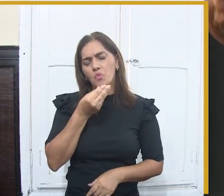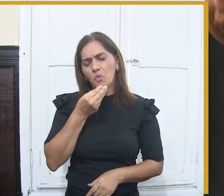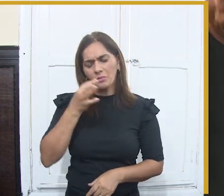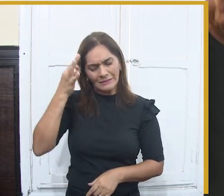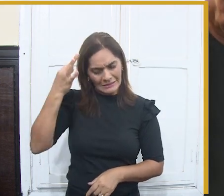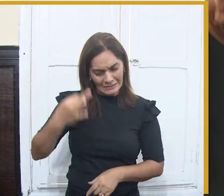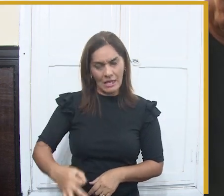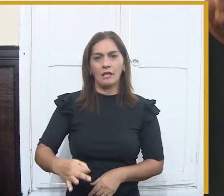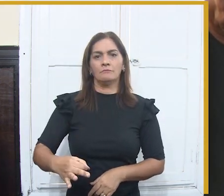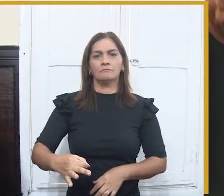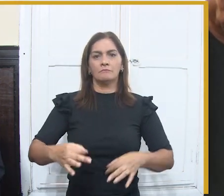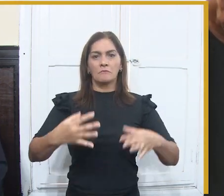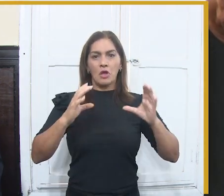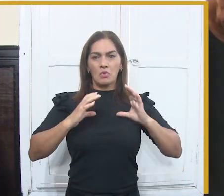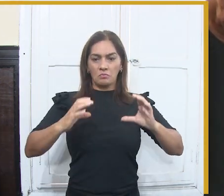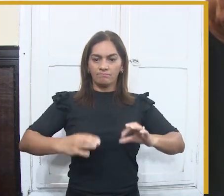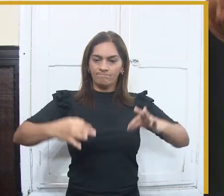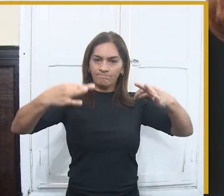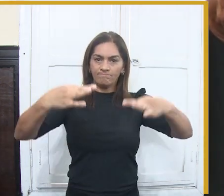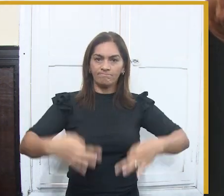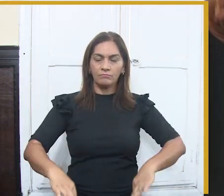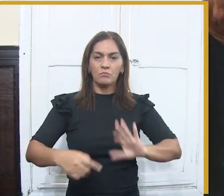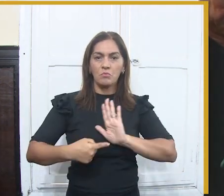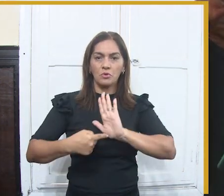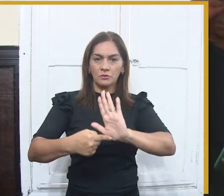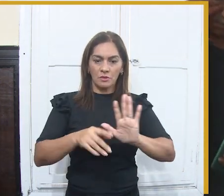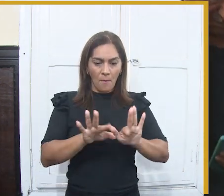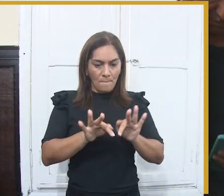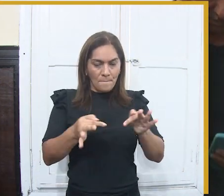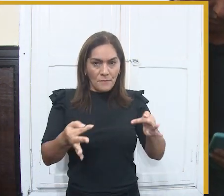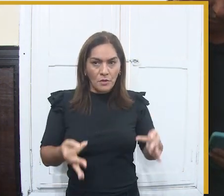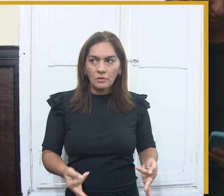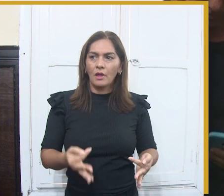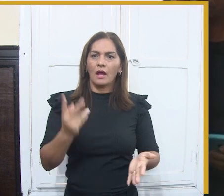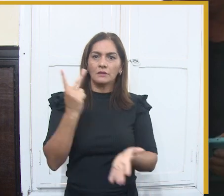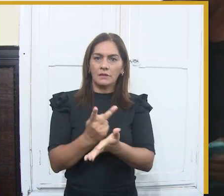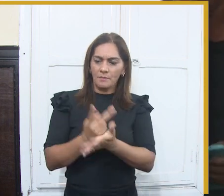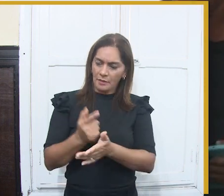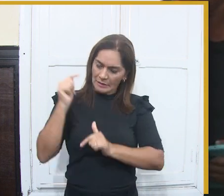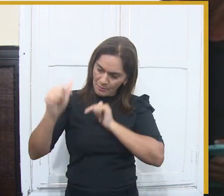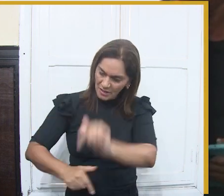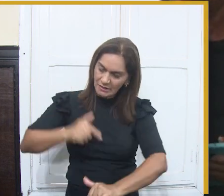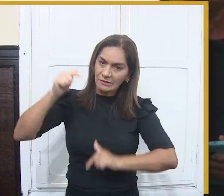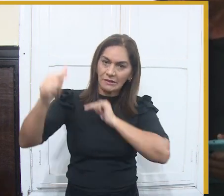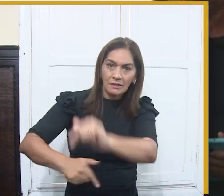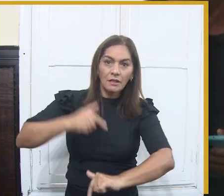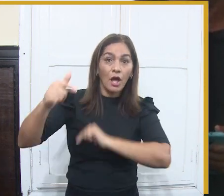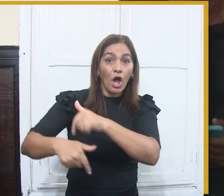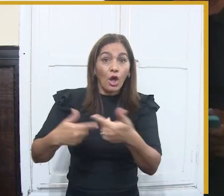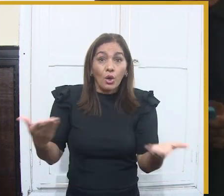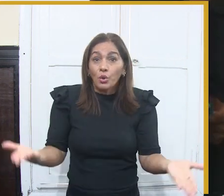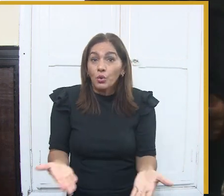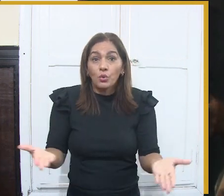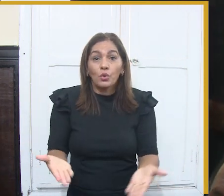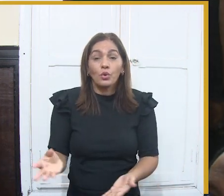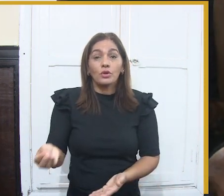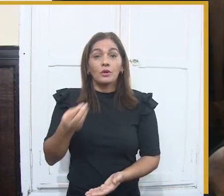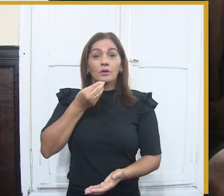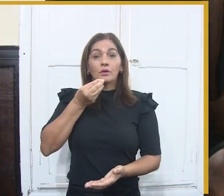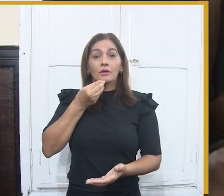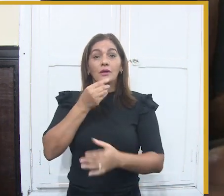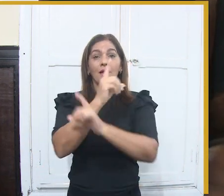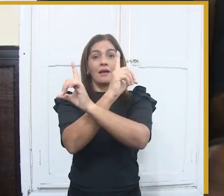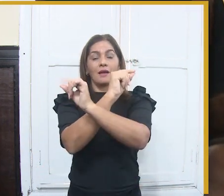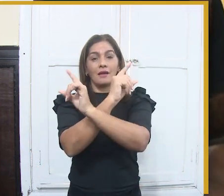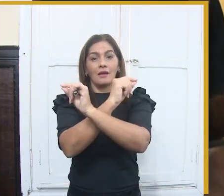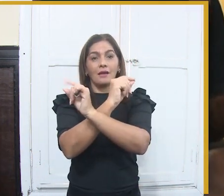aproveitando esses agradecimentos, eu quero também agradecer a confiança, a parceria da Câmara Municipal, está aqui o presidente Marinaldo